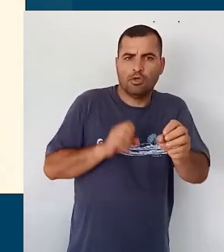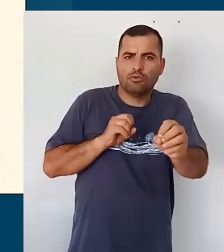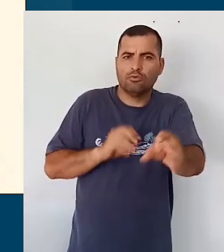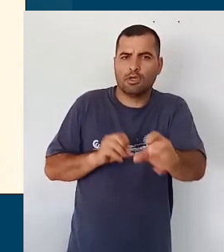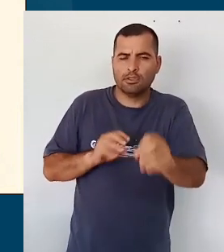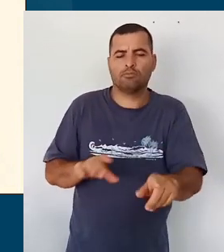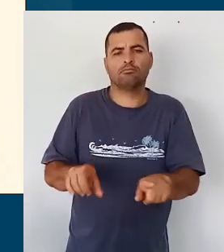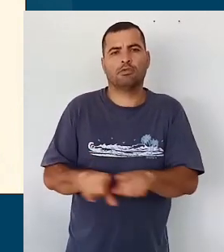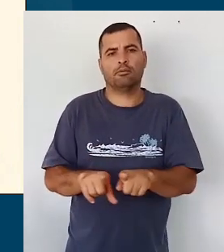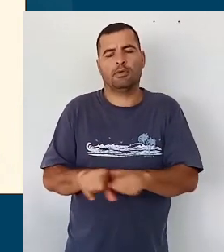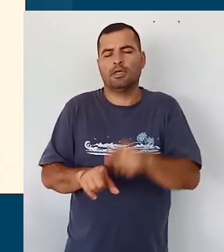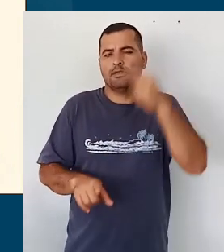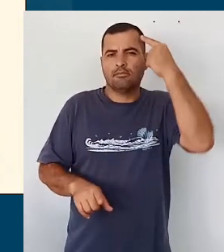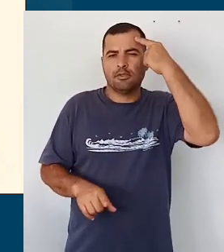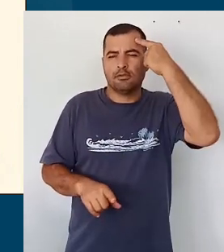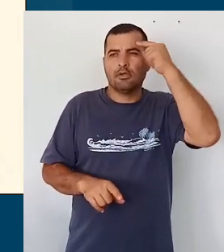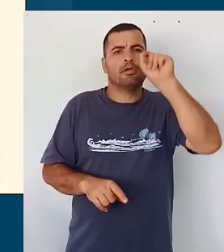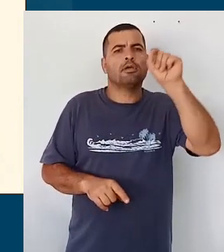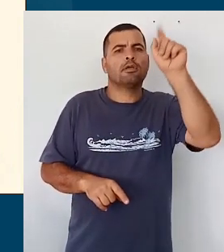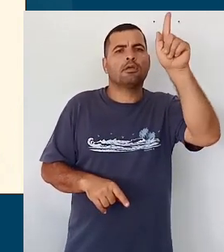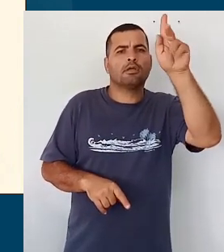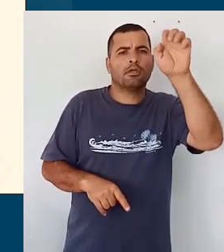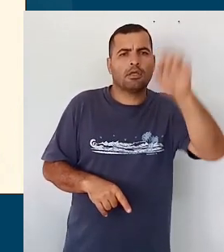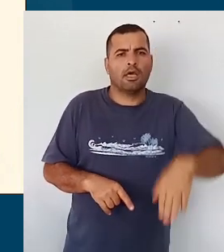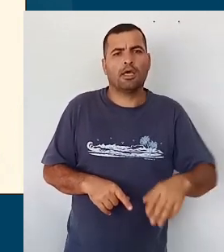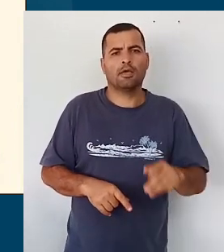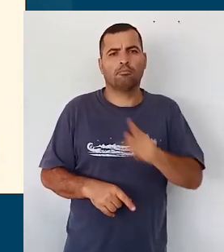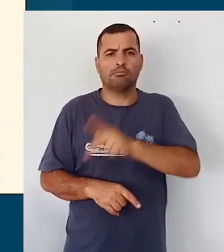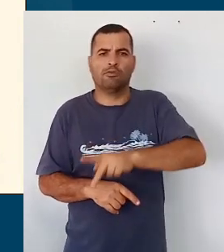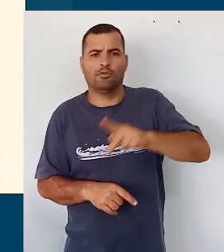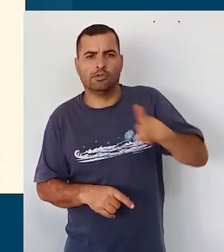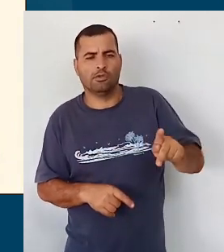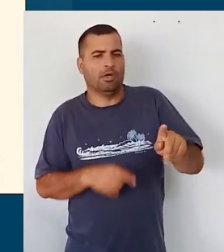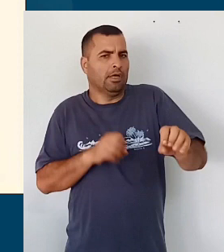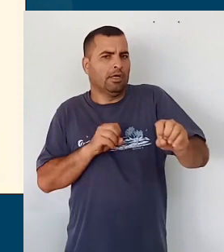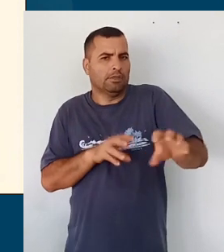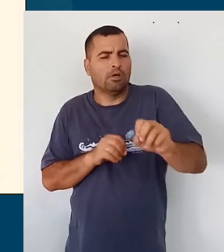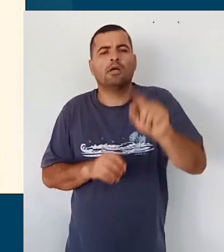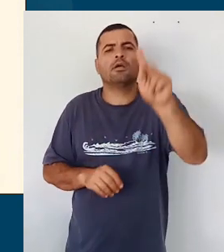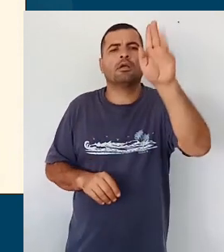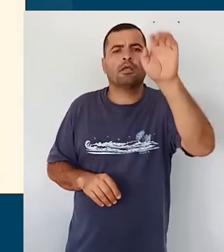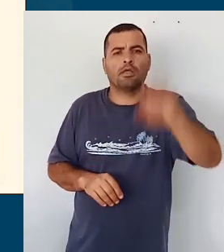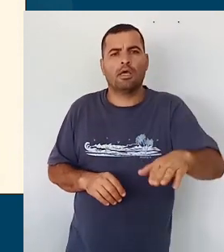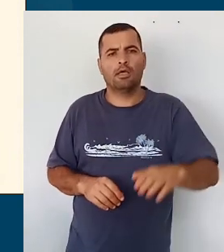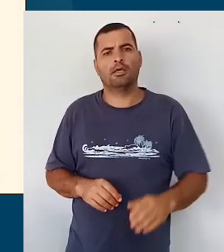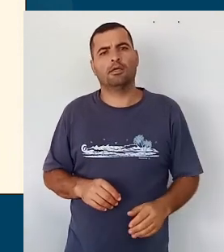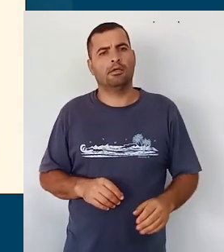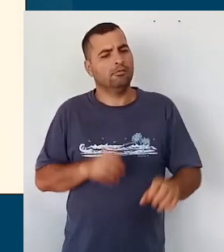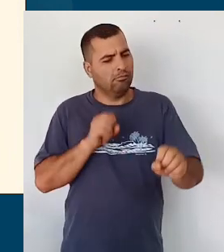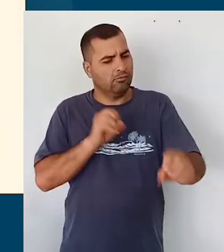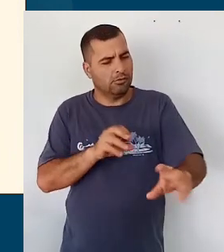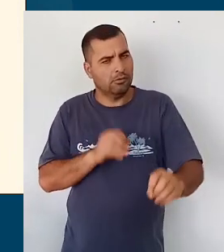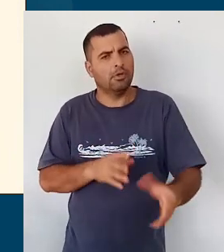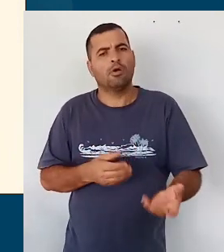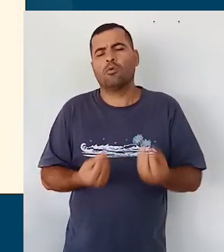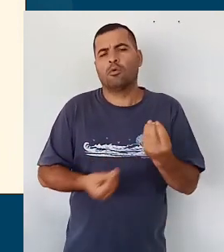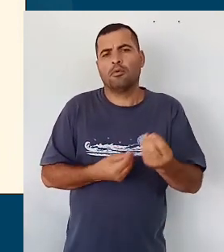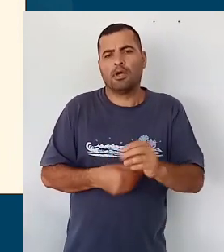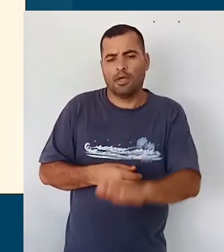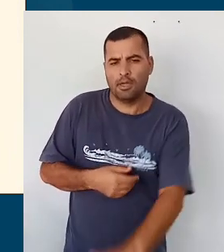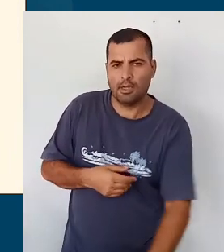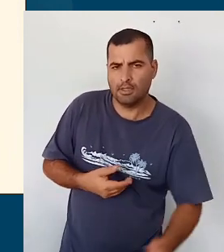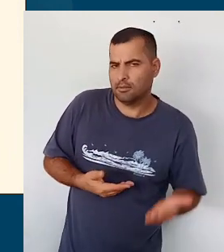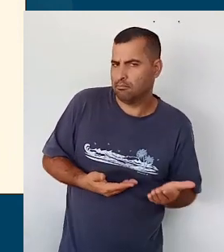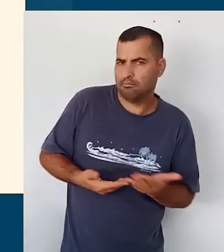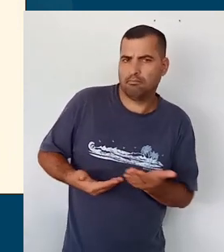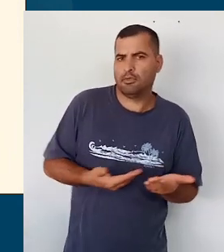Principalmente pensando quem é esse professor, esse educador, que cuida e educa das crianças bem pequenas.